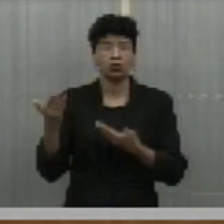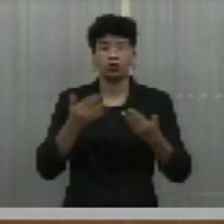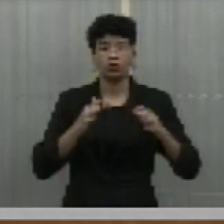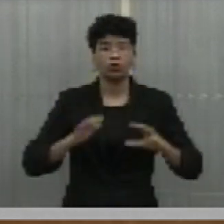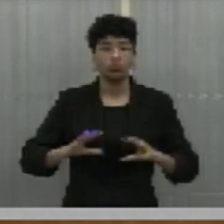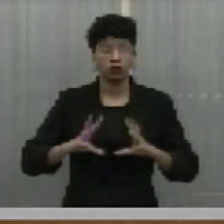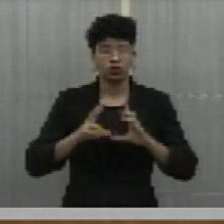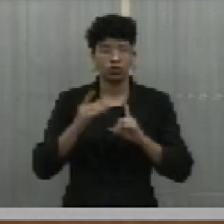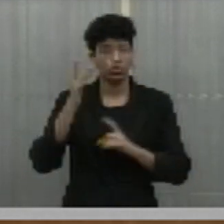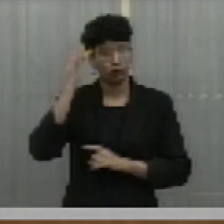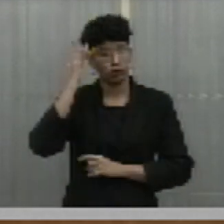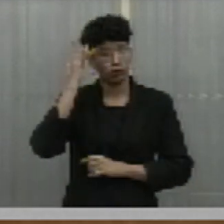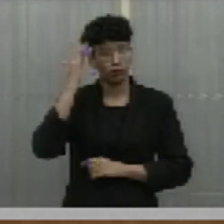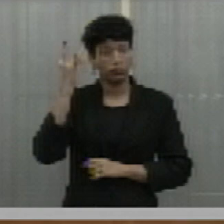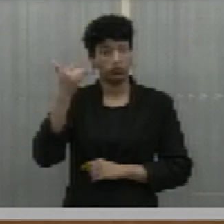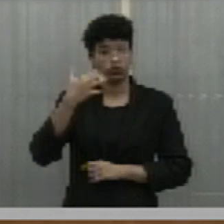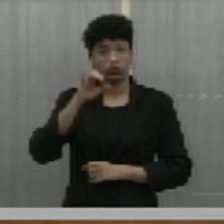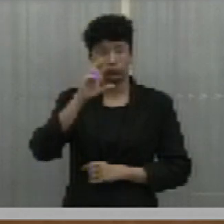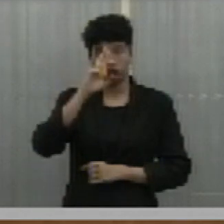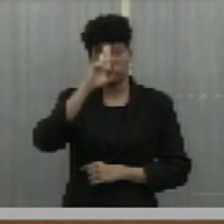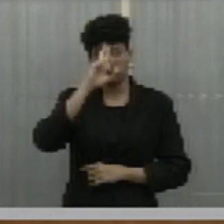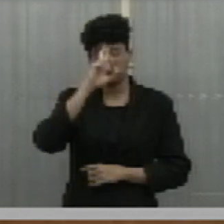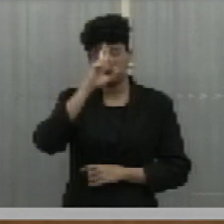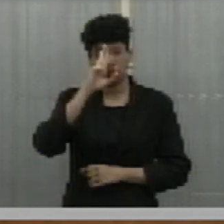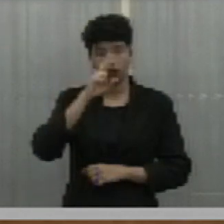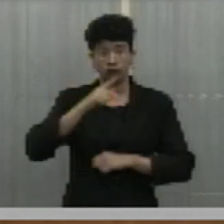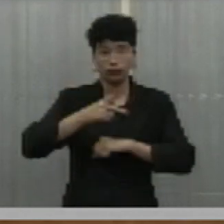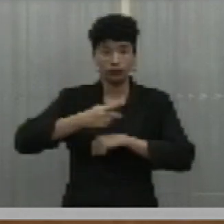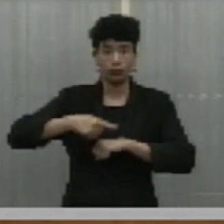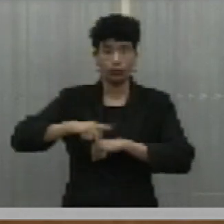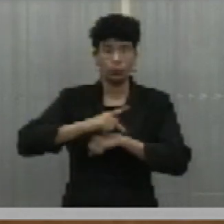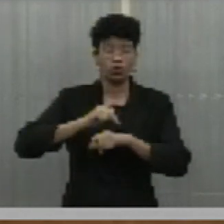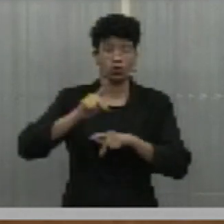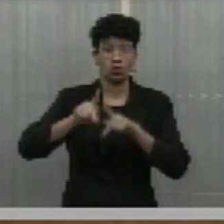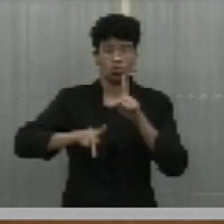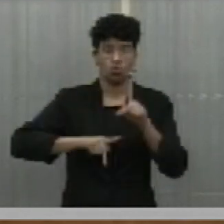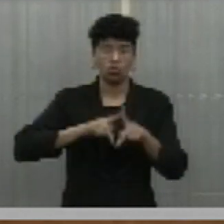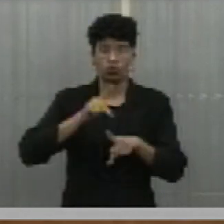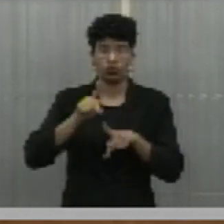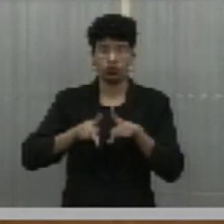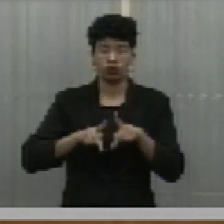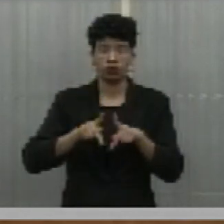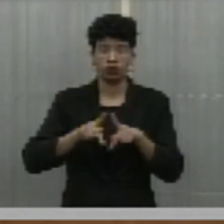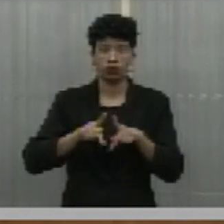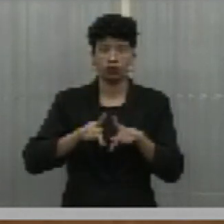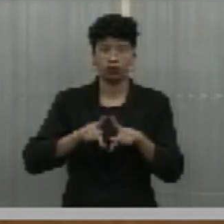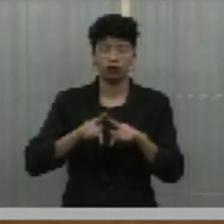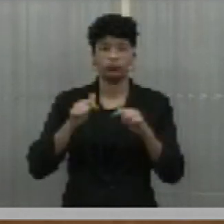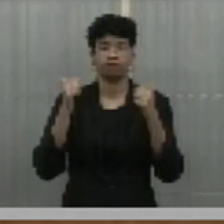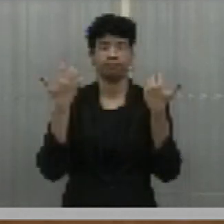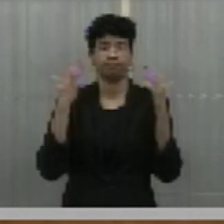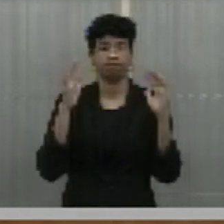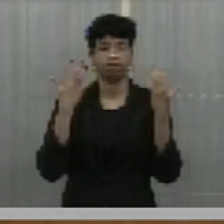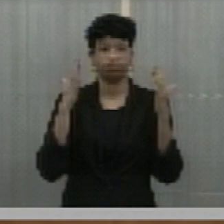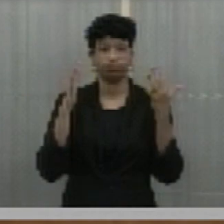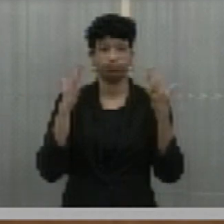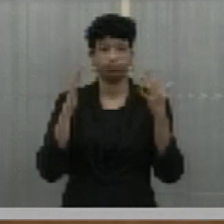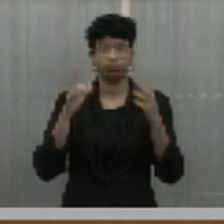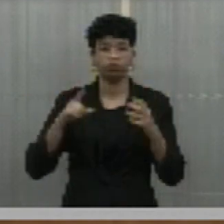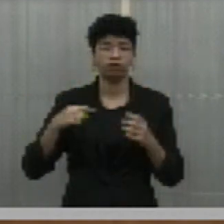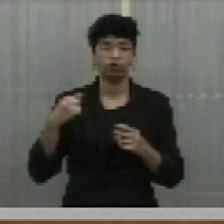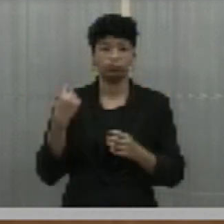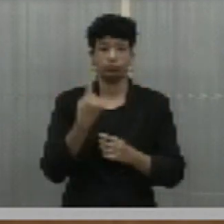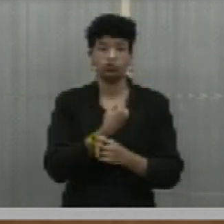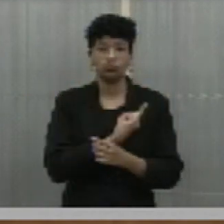todas, amanhã, às 10 horas, na Praça do Povo, cantarmos os parabéns para a nossa